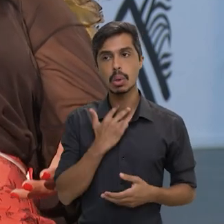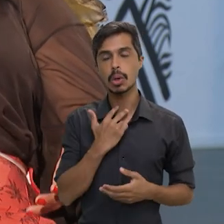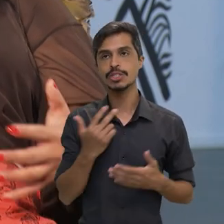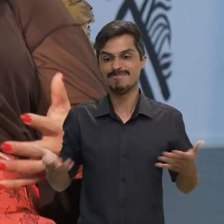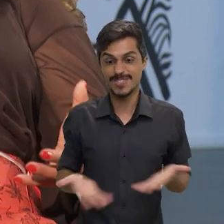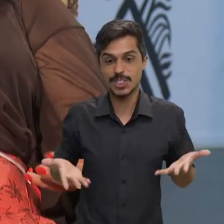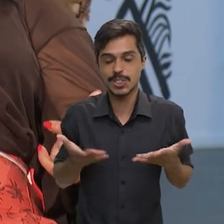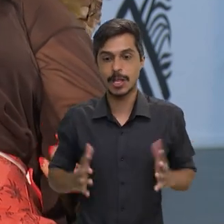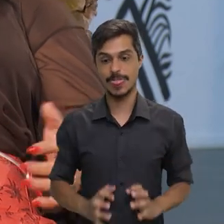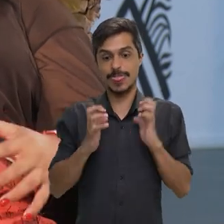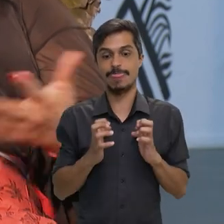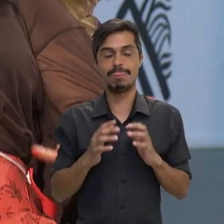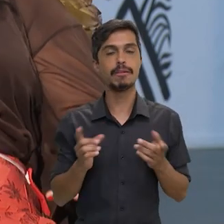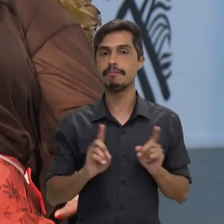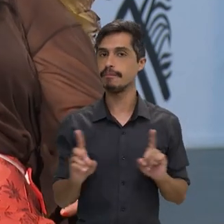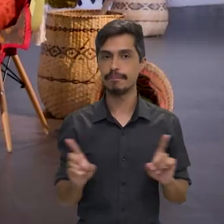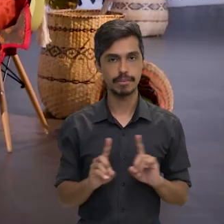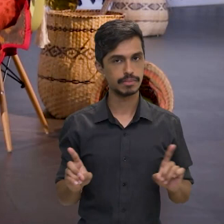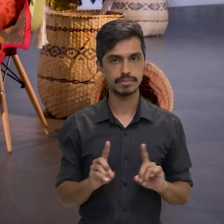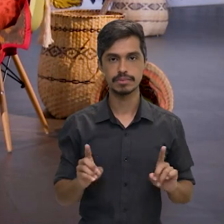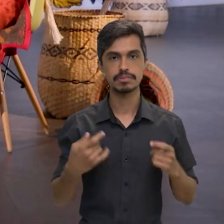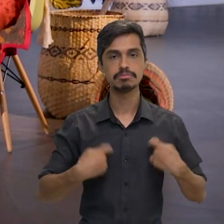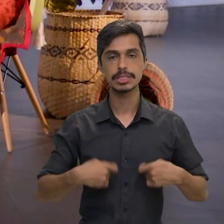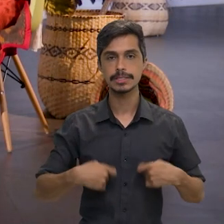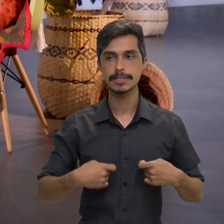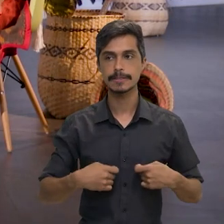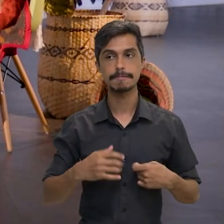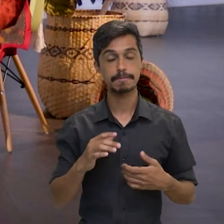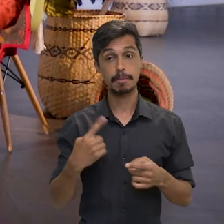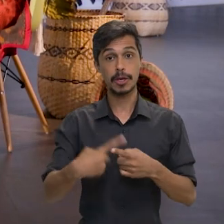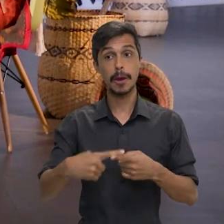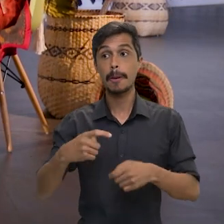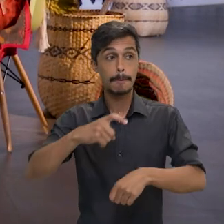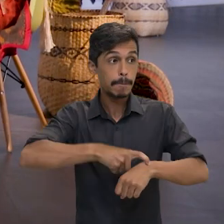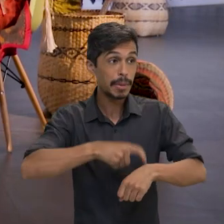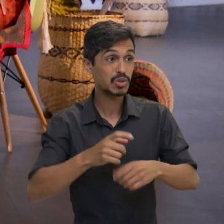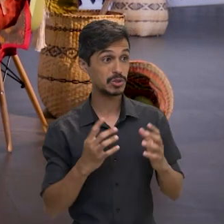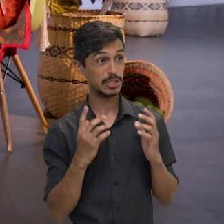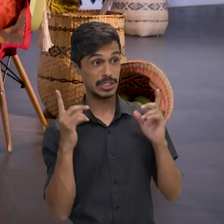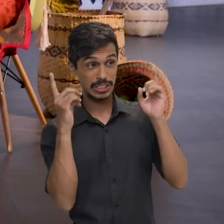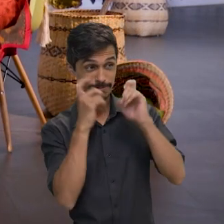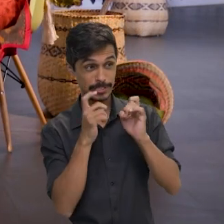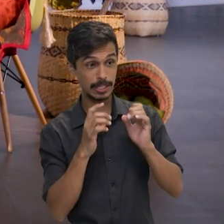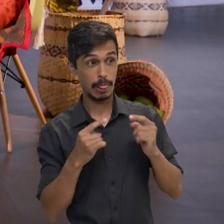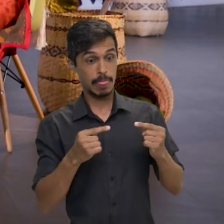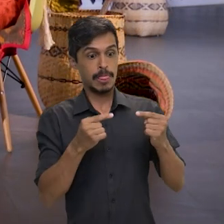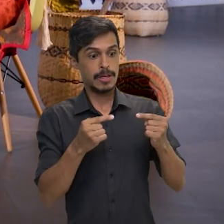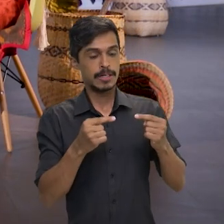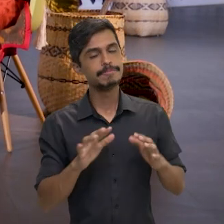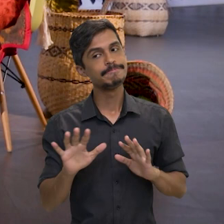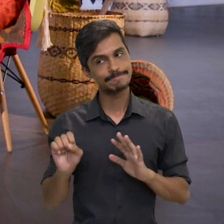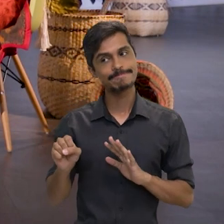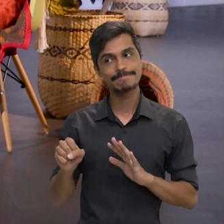não incentivar ali ou estimular um conflito, né? A gente precisa realmente, Que momento tenso, né? É, a gente precisa realmente, assim, fazer